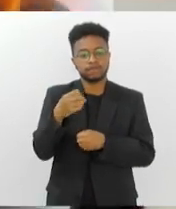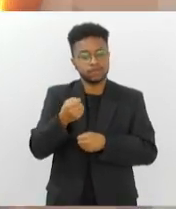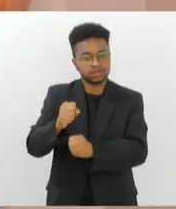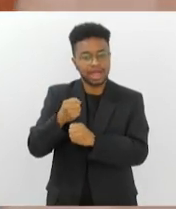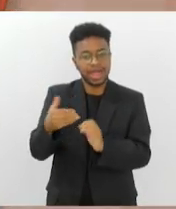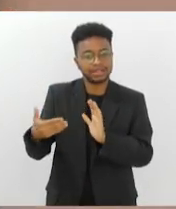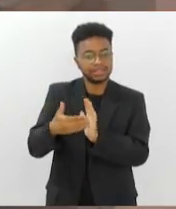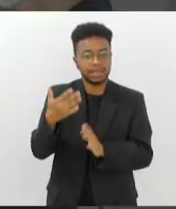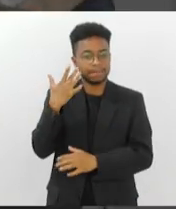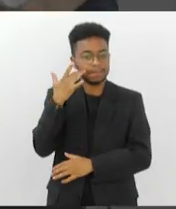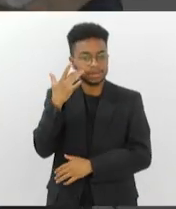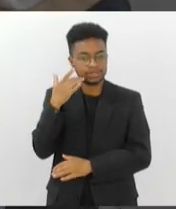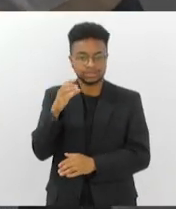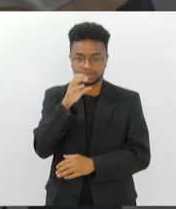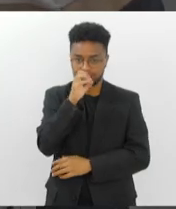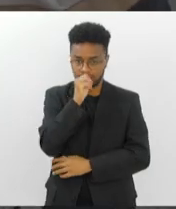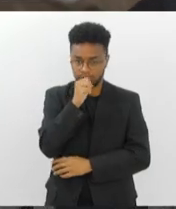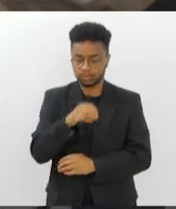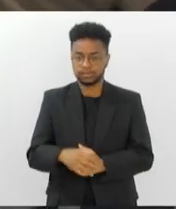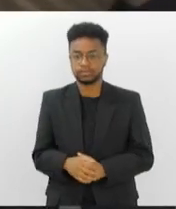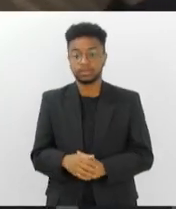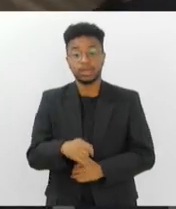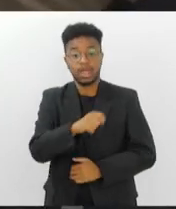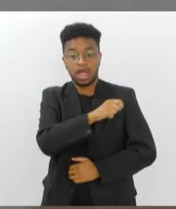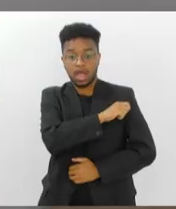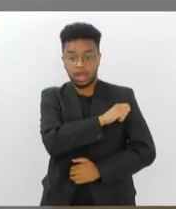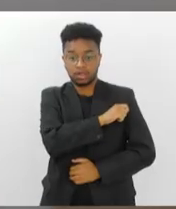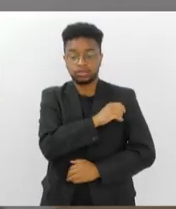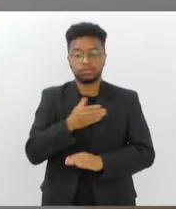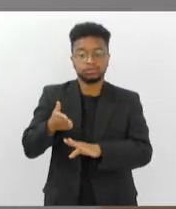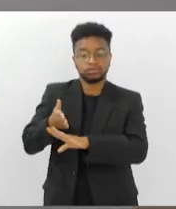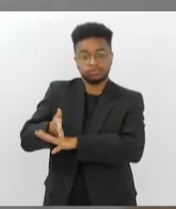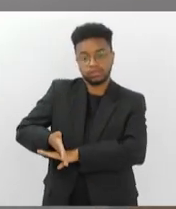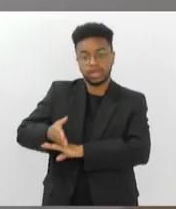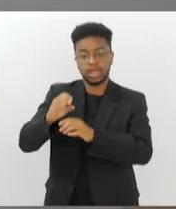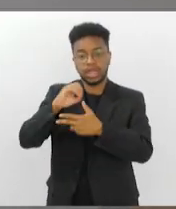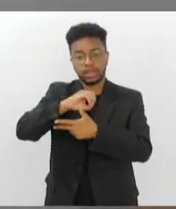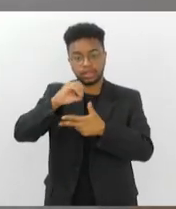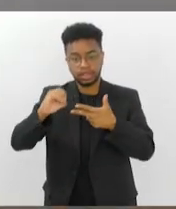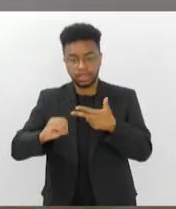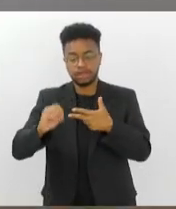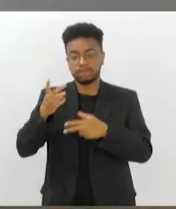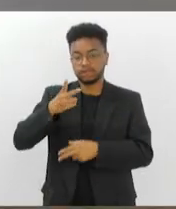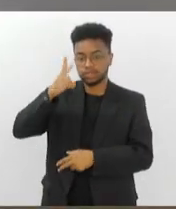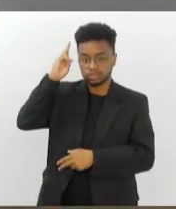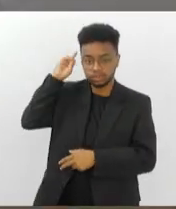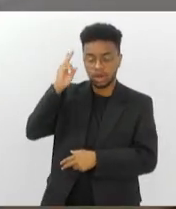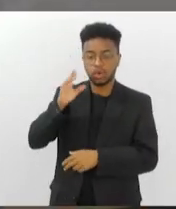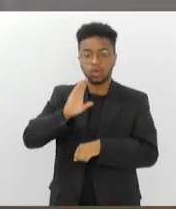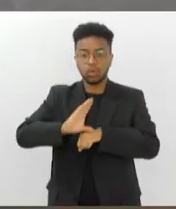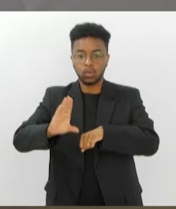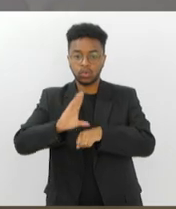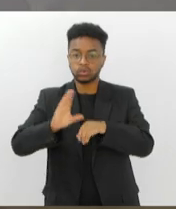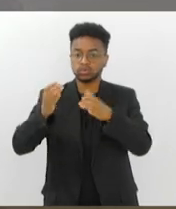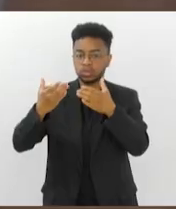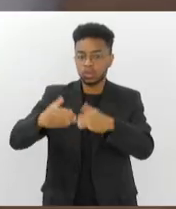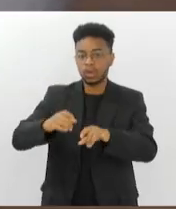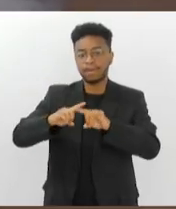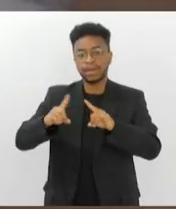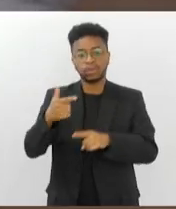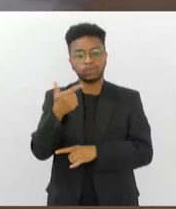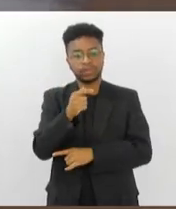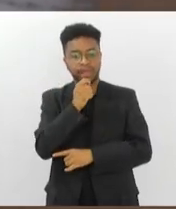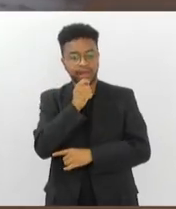sábado. Estudantes que vão fazer RENEM, vestibulares, cursos e concursos e ainda não têm sua carteira de